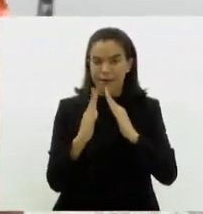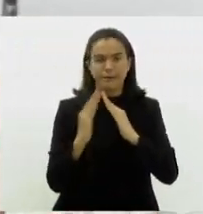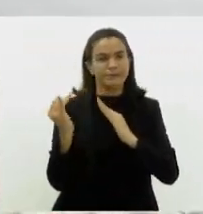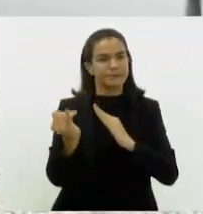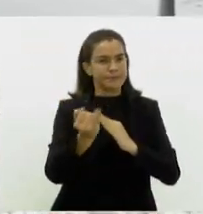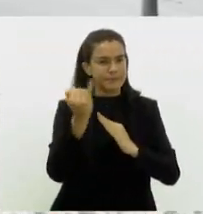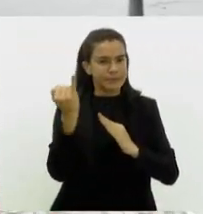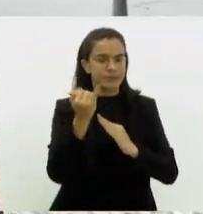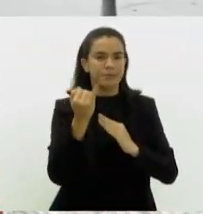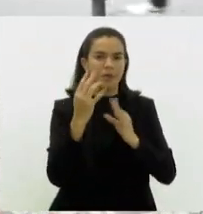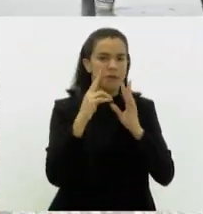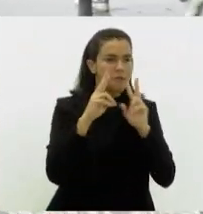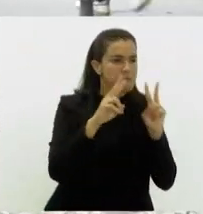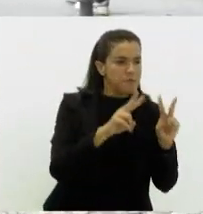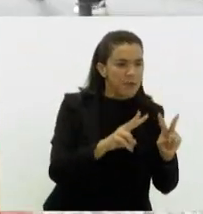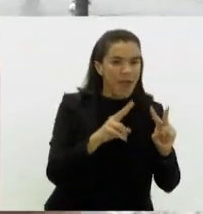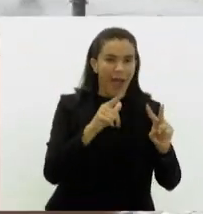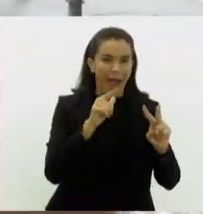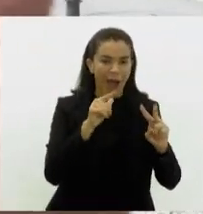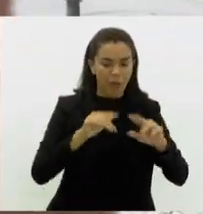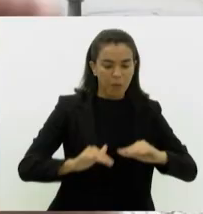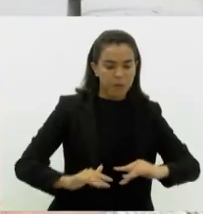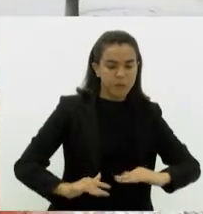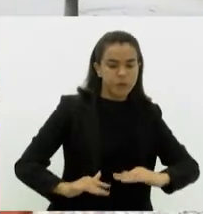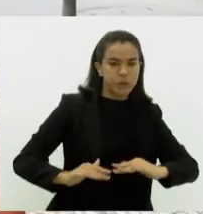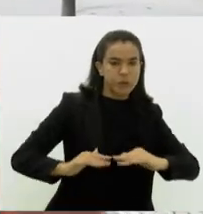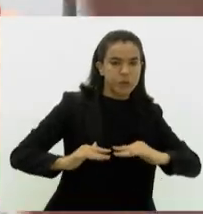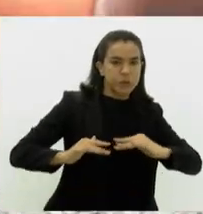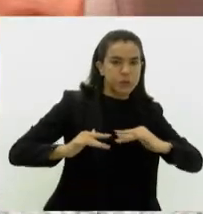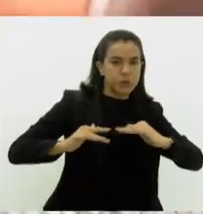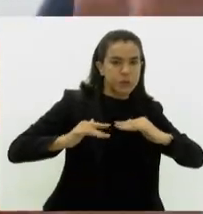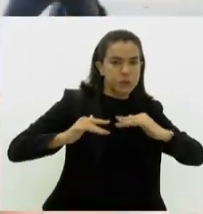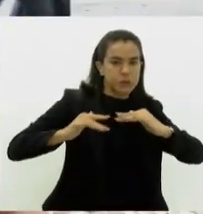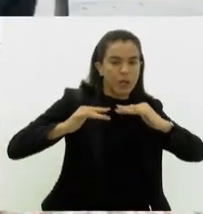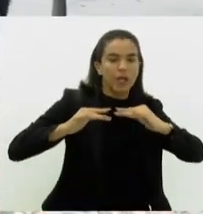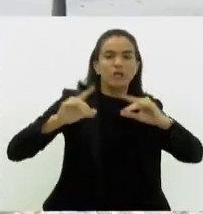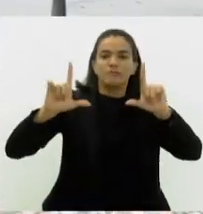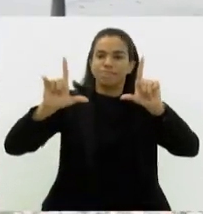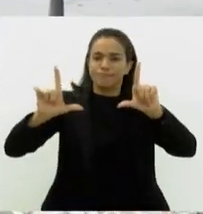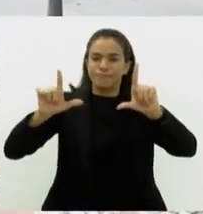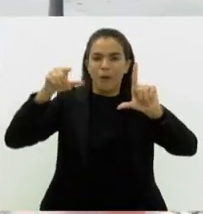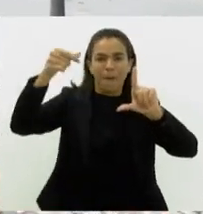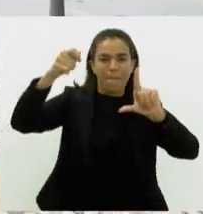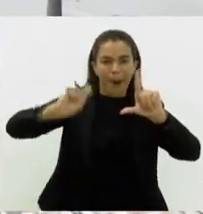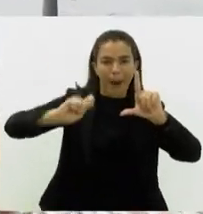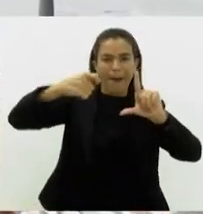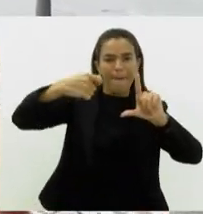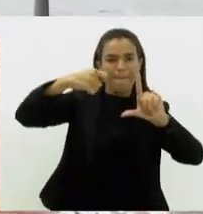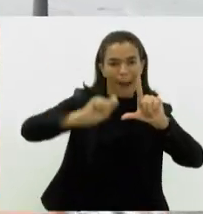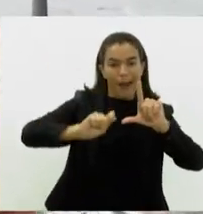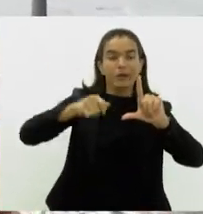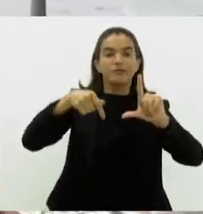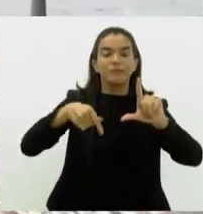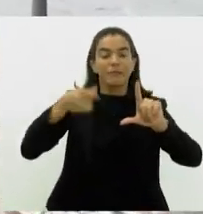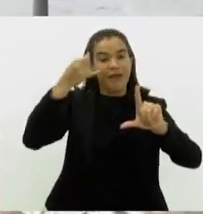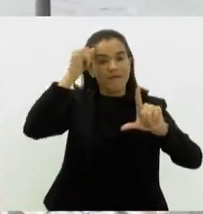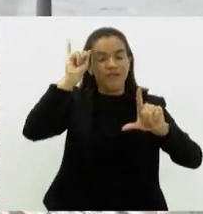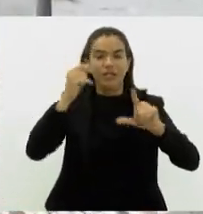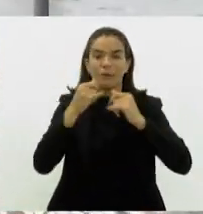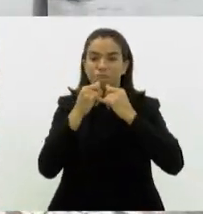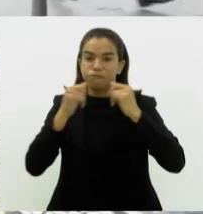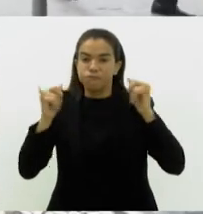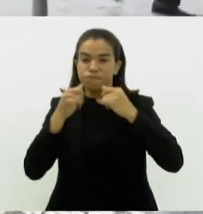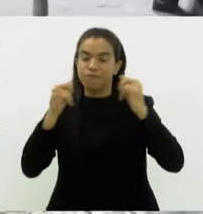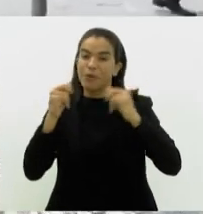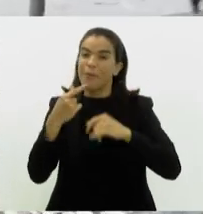importante estar observando que o nível da água está subindo dentro da sua residência, desliga o disjuntor geral para evitar qualquer tipo de choque, porque a água é uma